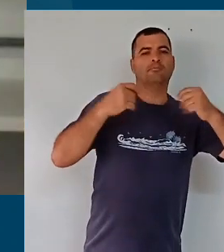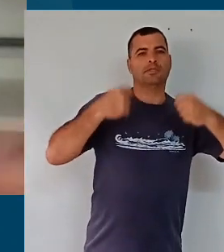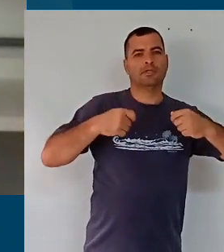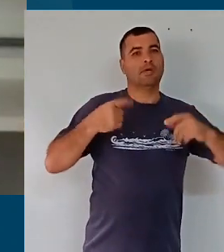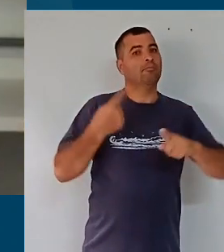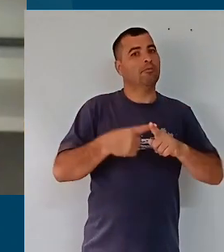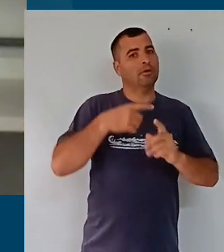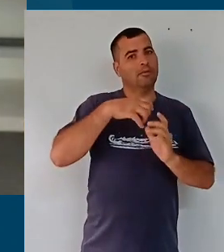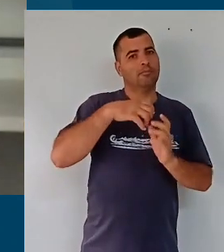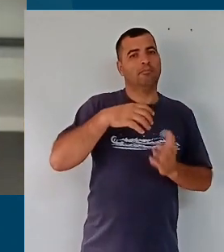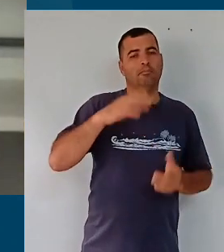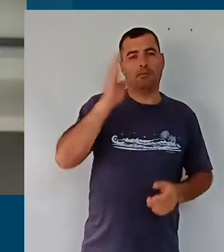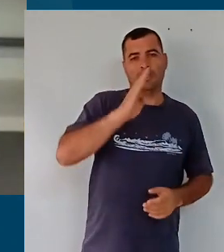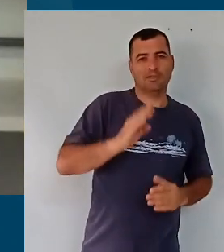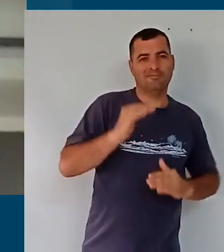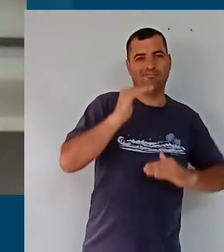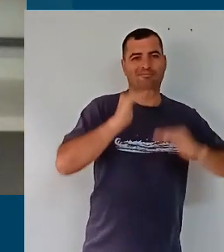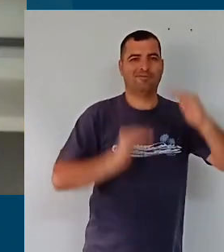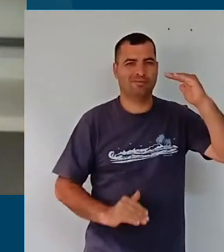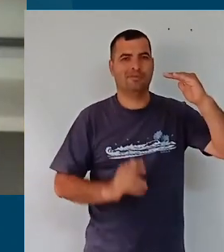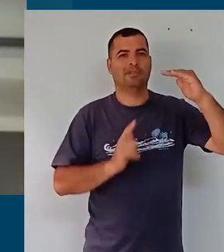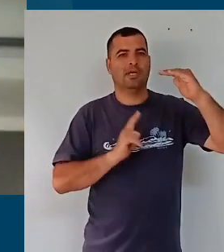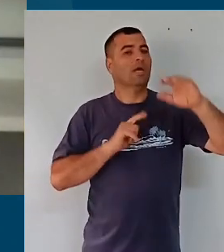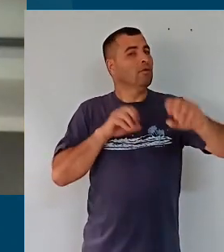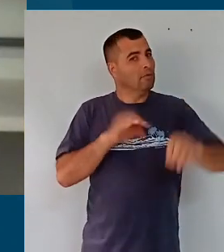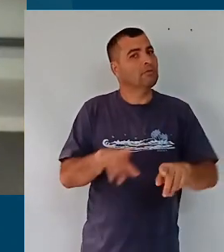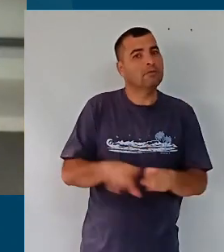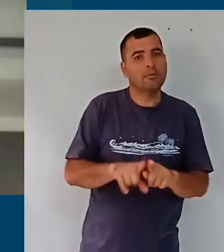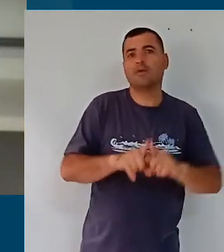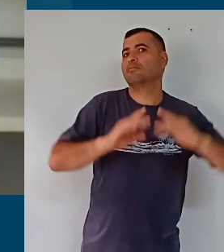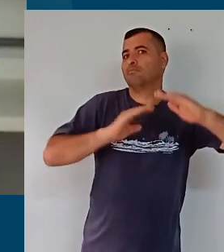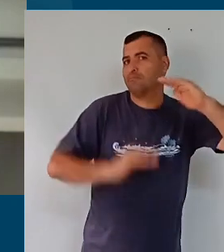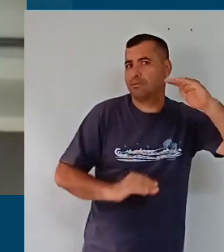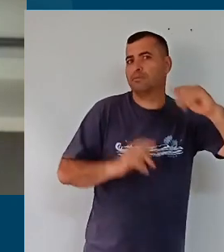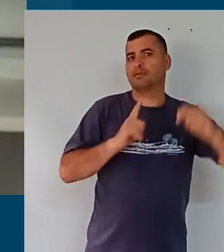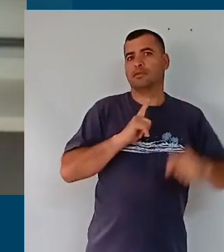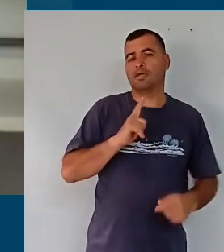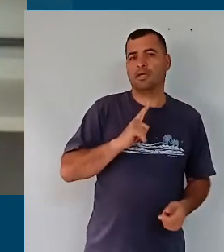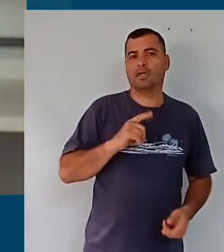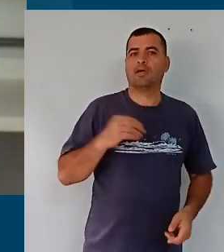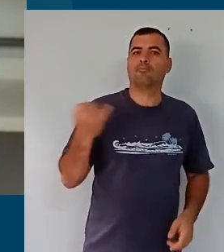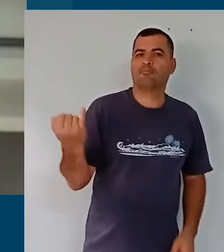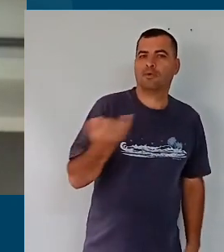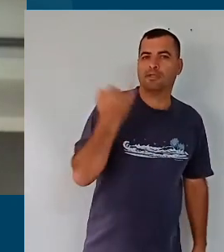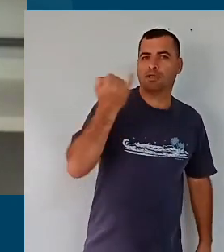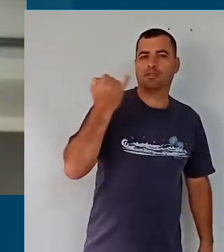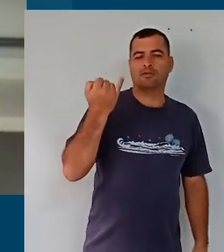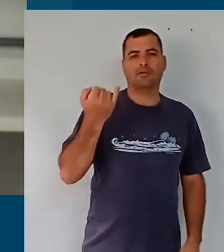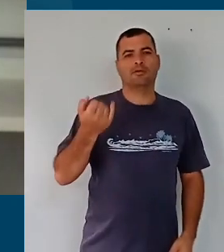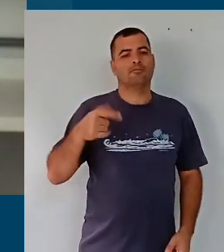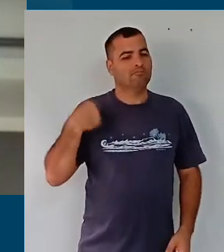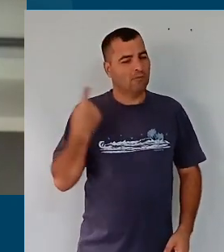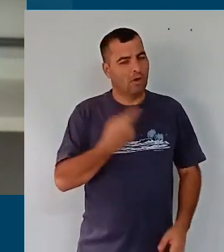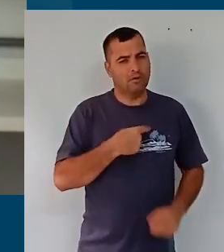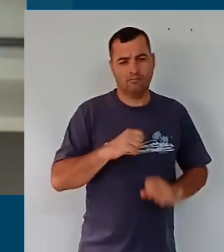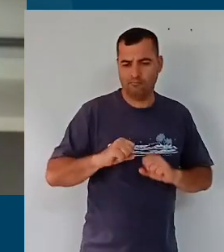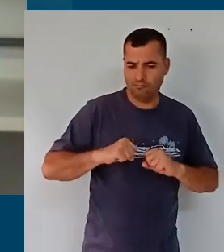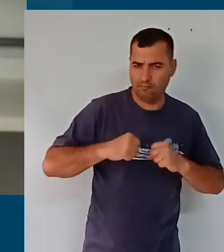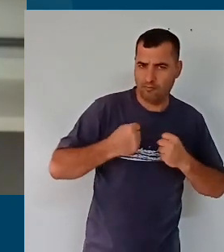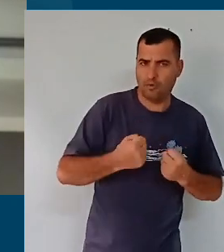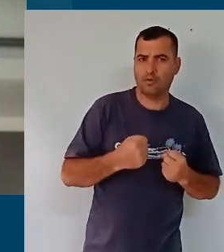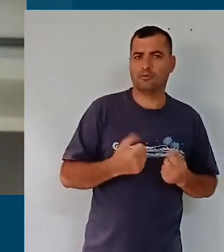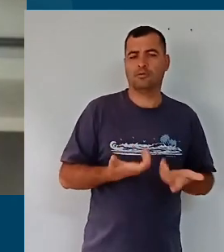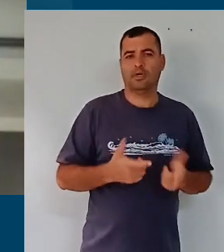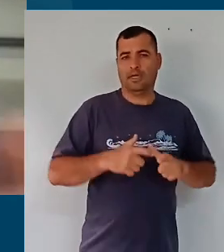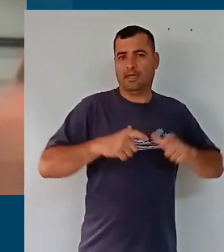desigual, inclusive em matéria de educação, como é o Brasil, era fundamental que nós pudéssemos fazer um esforço muito grande